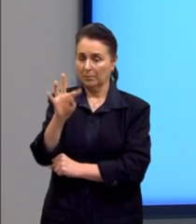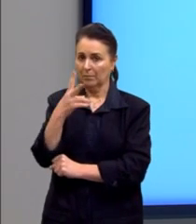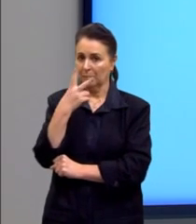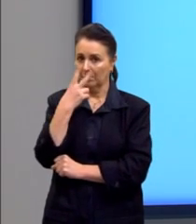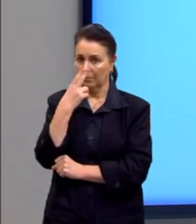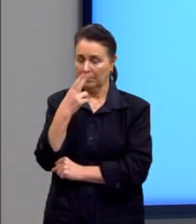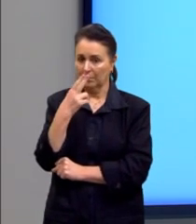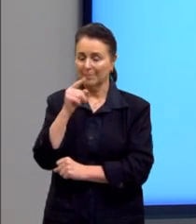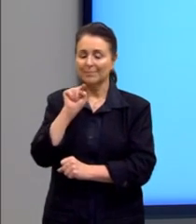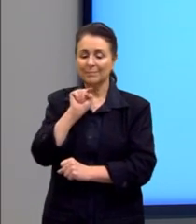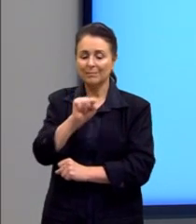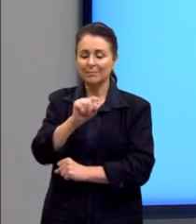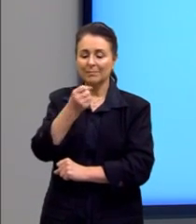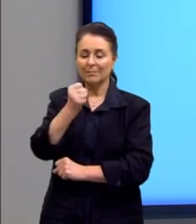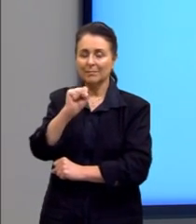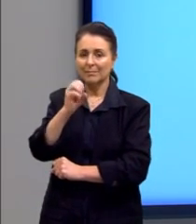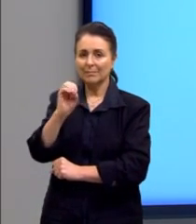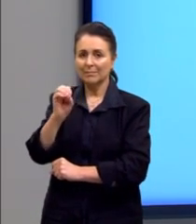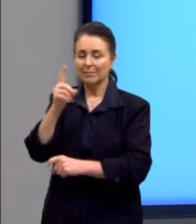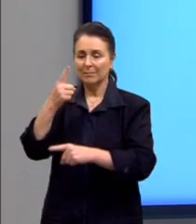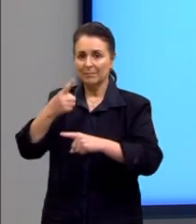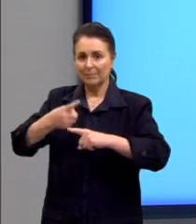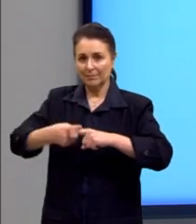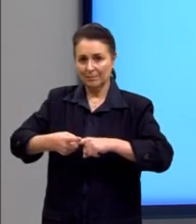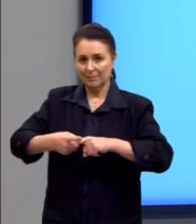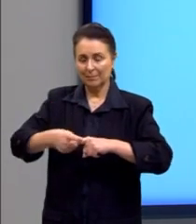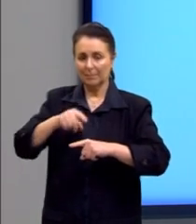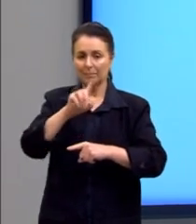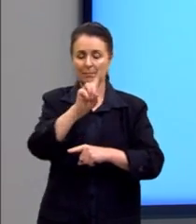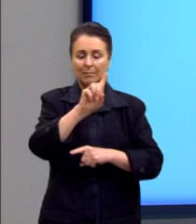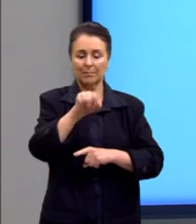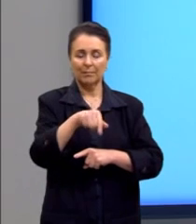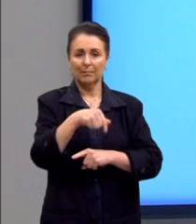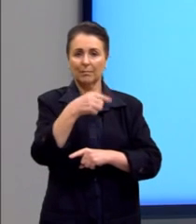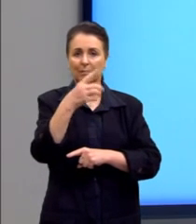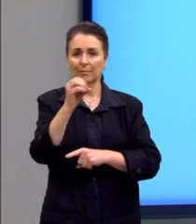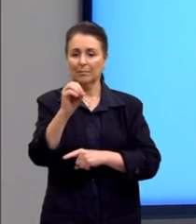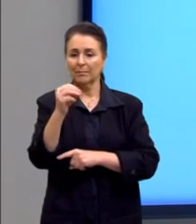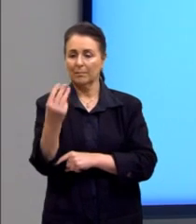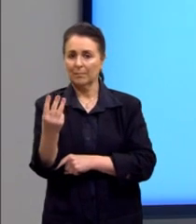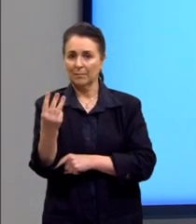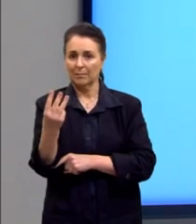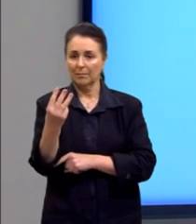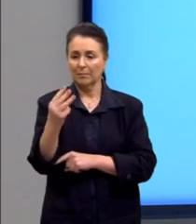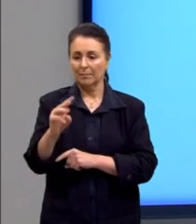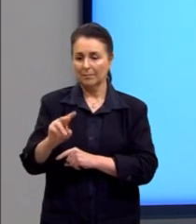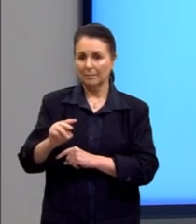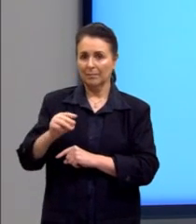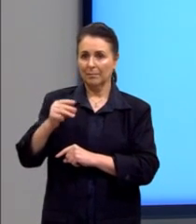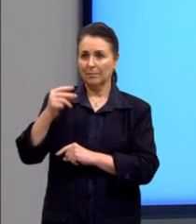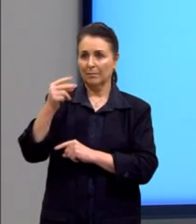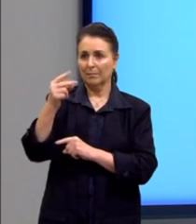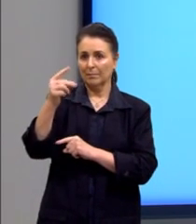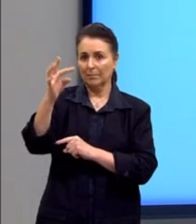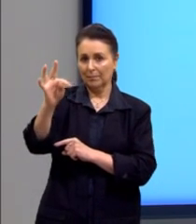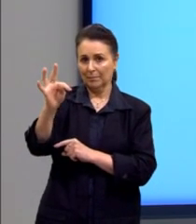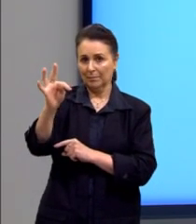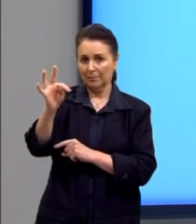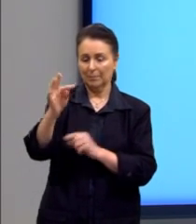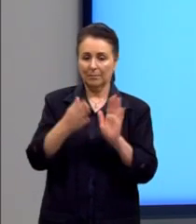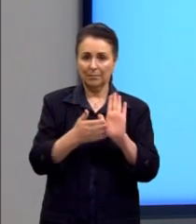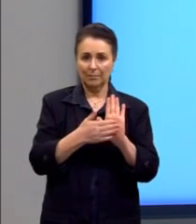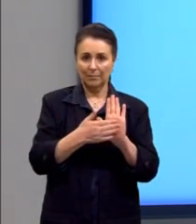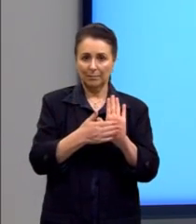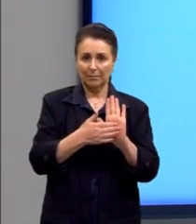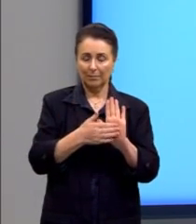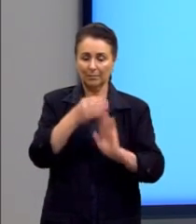a R$.800 vezes 1,03 elevado a T, né? Então, a proposta de